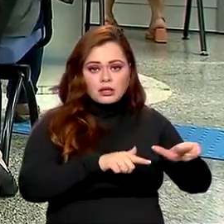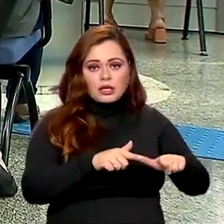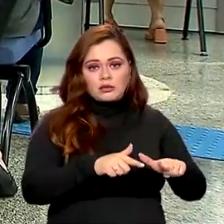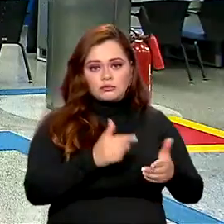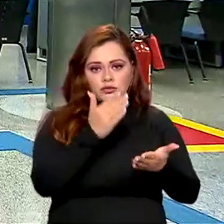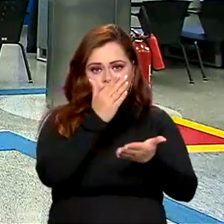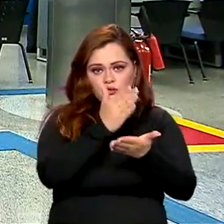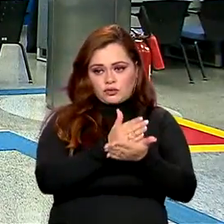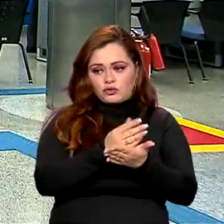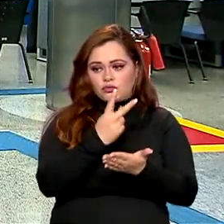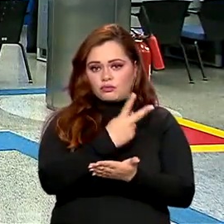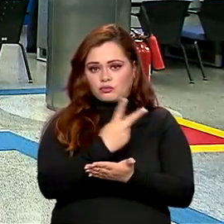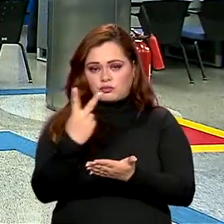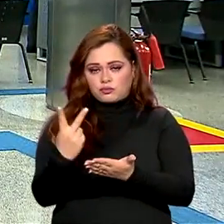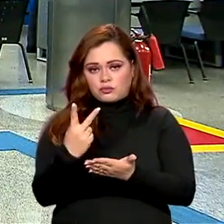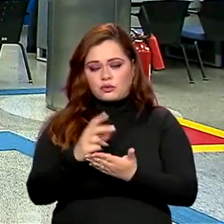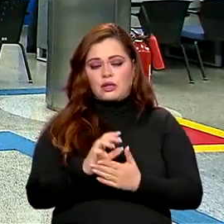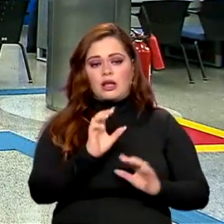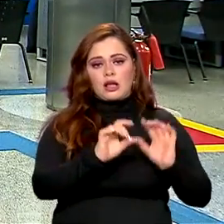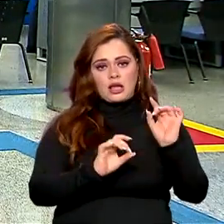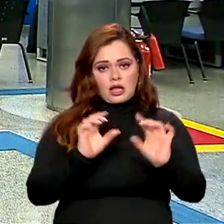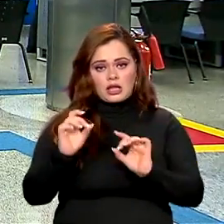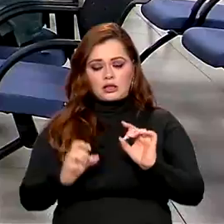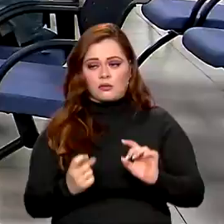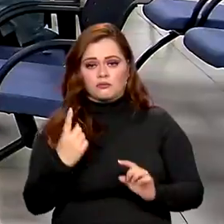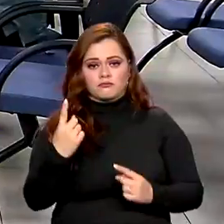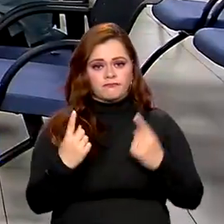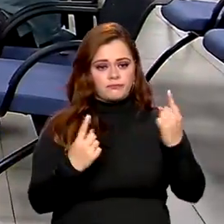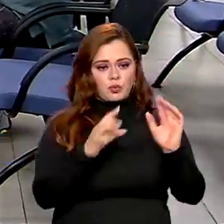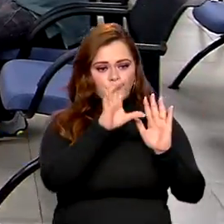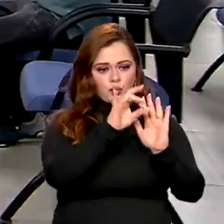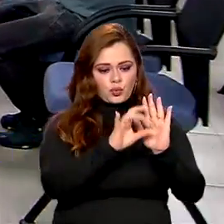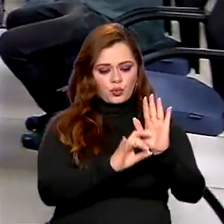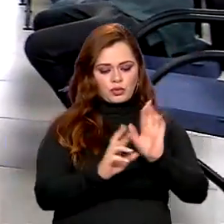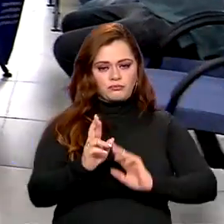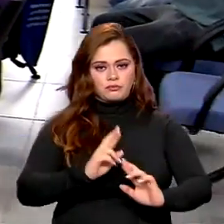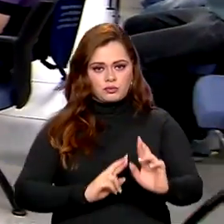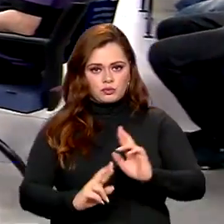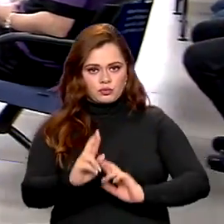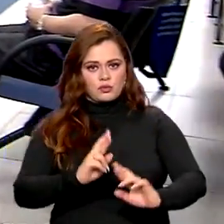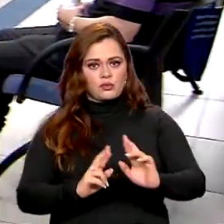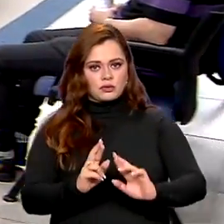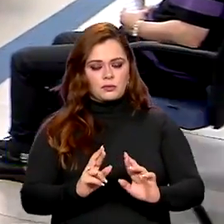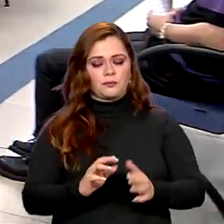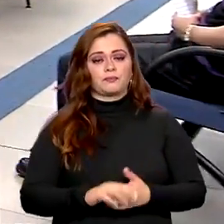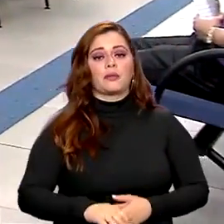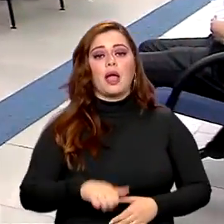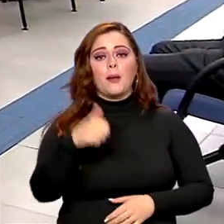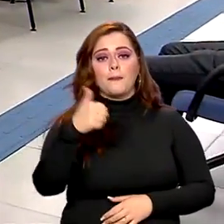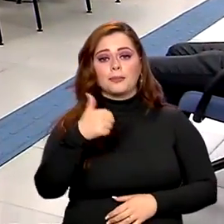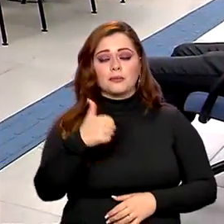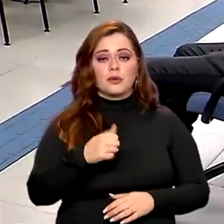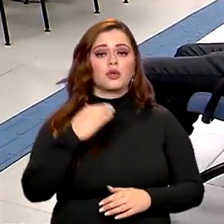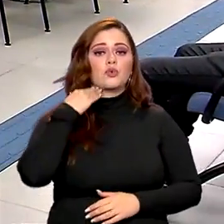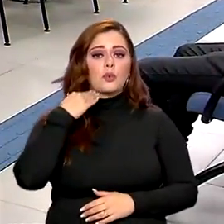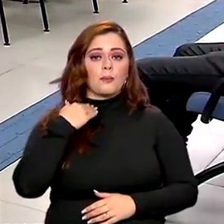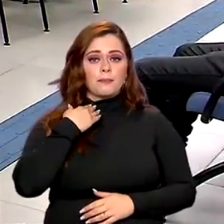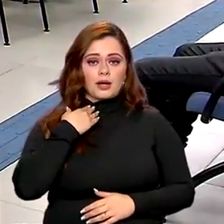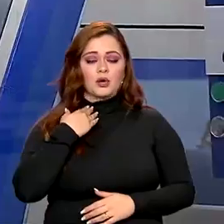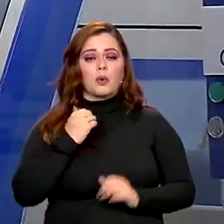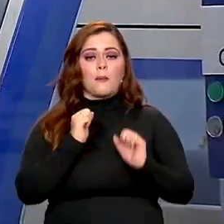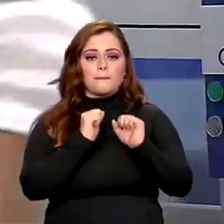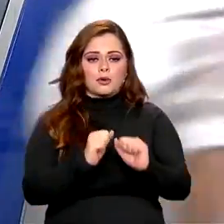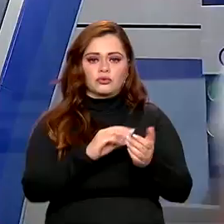faixas, cada uma delas com condições específicas para a renegociação. Nesta primeira etapa, os bancos poderão abonar